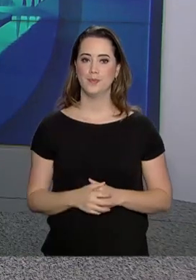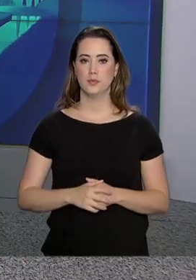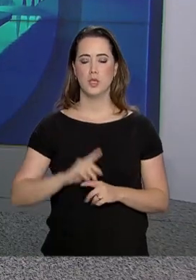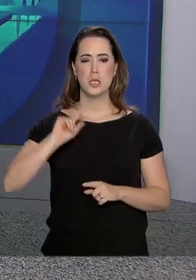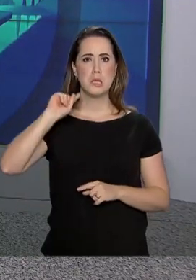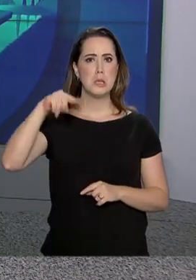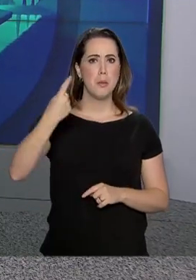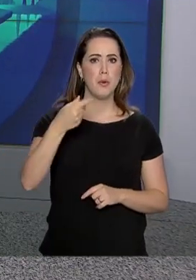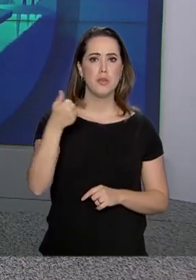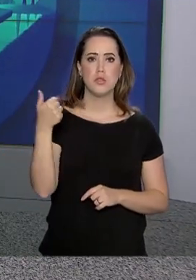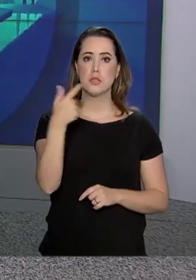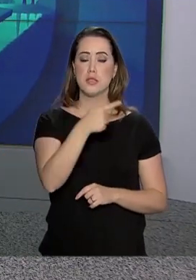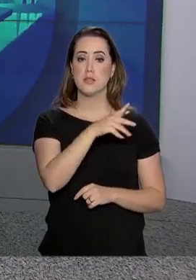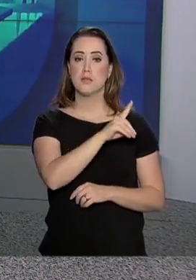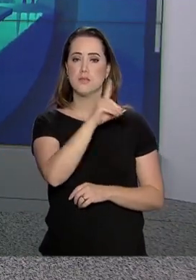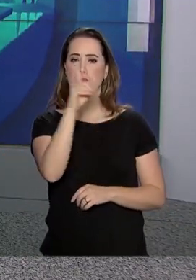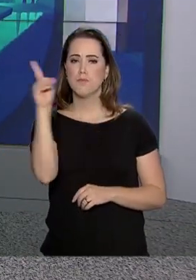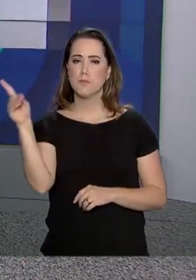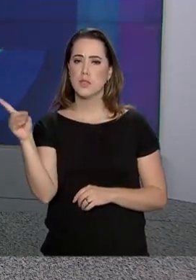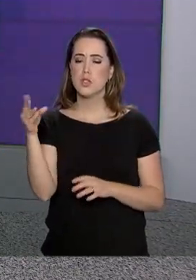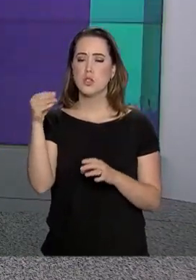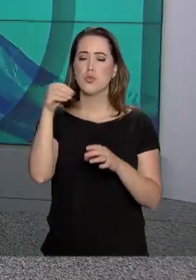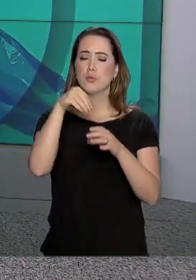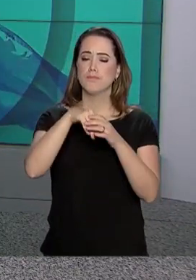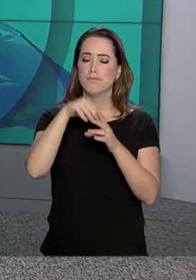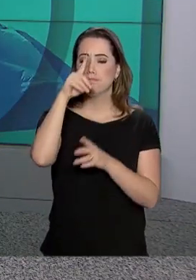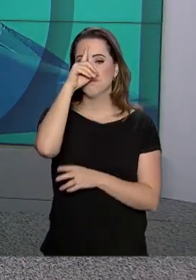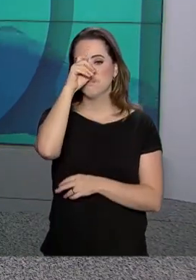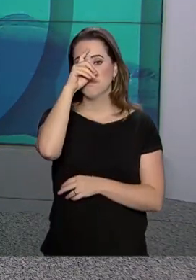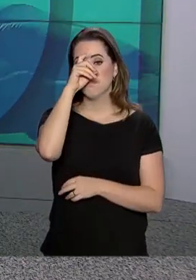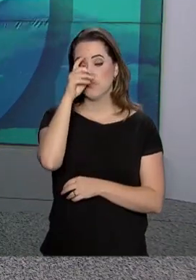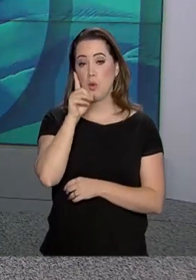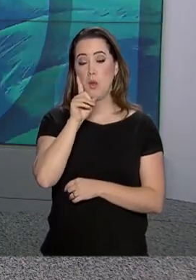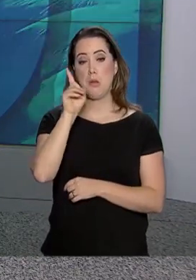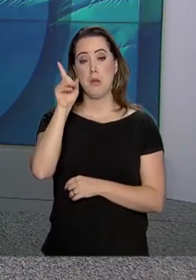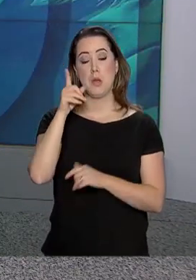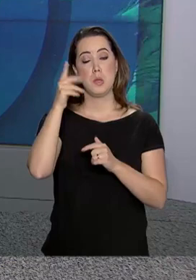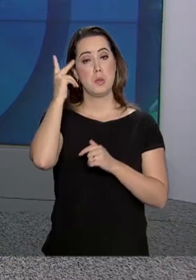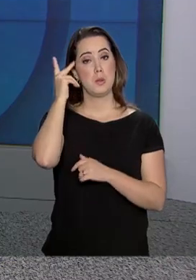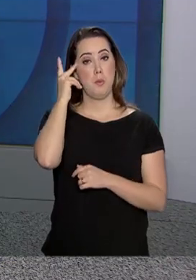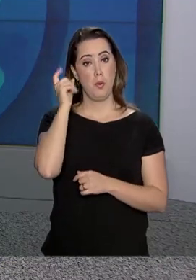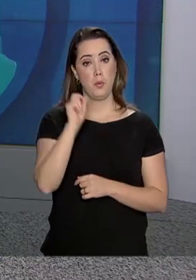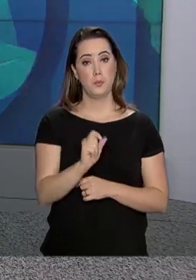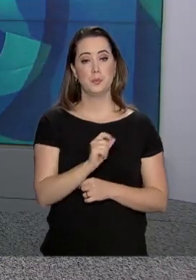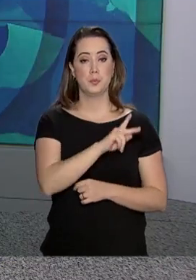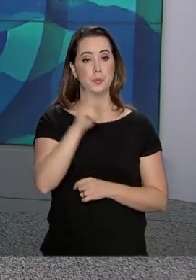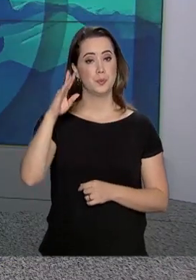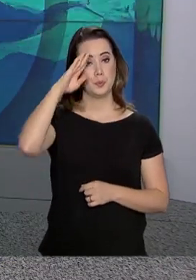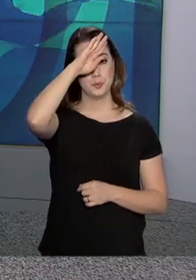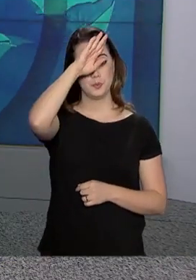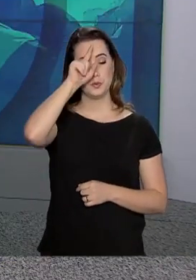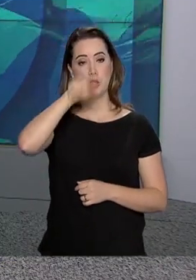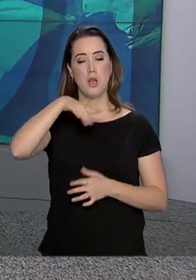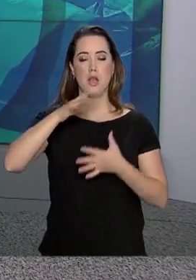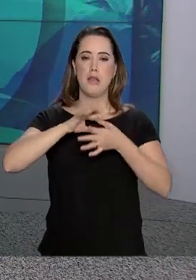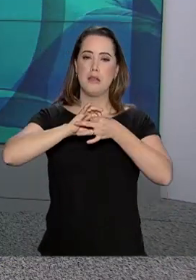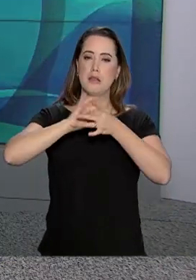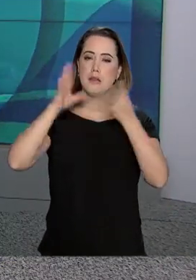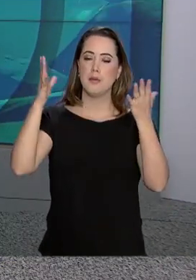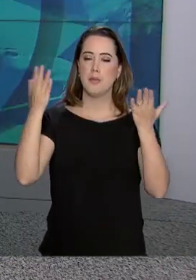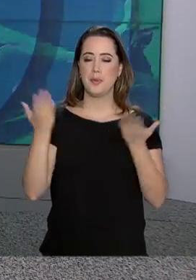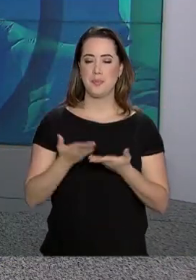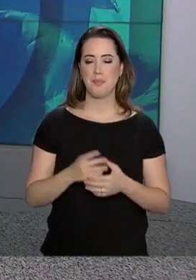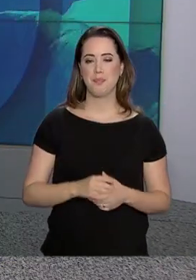Depois de 17 dias de internação no Hospital Israelita Albert Einstein, em São Paulo, o presidente Jair Bolsonaro